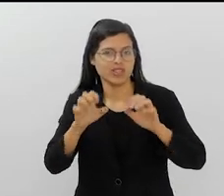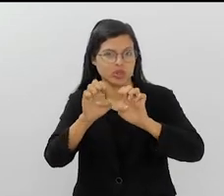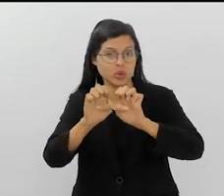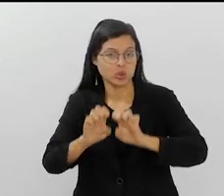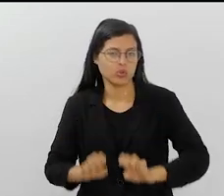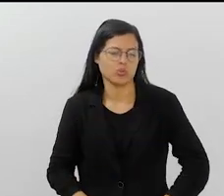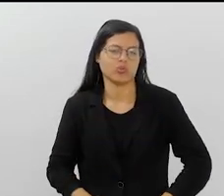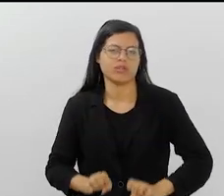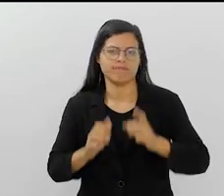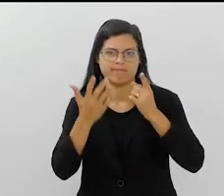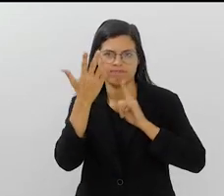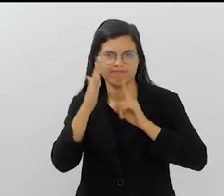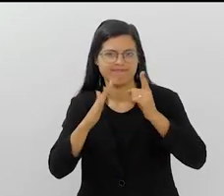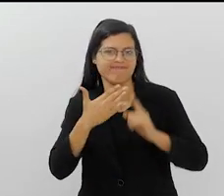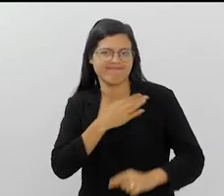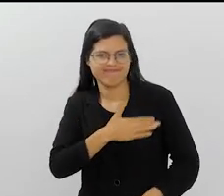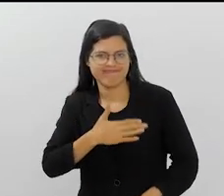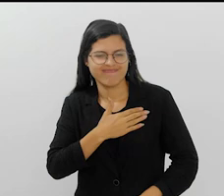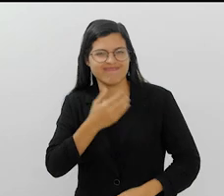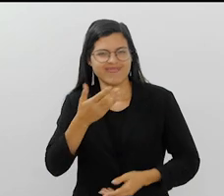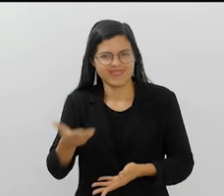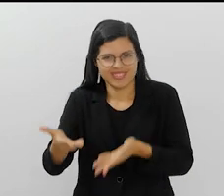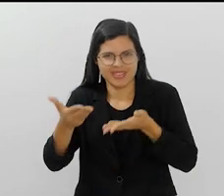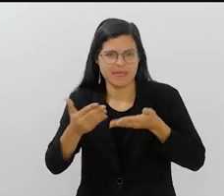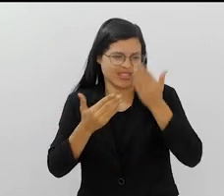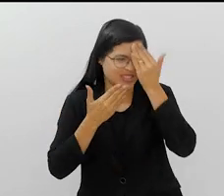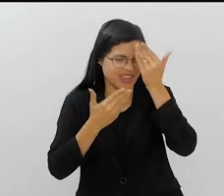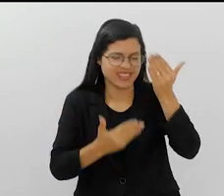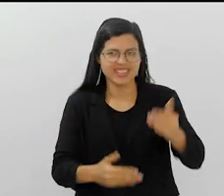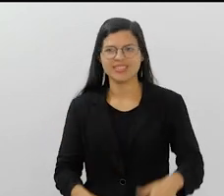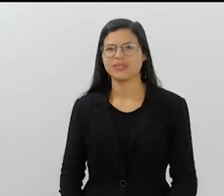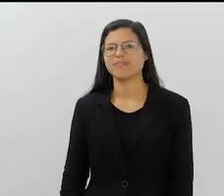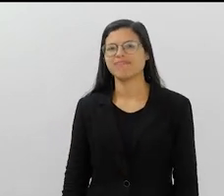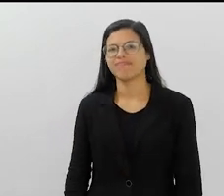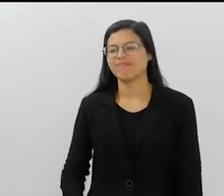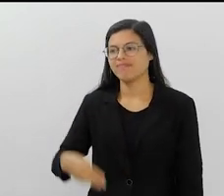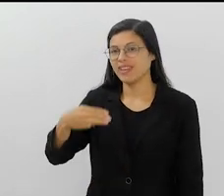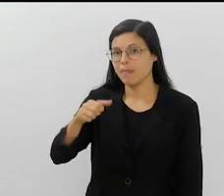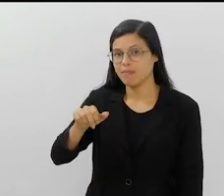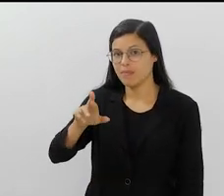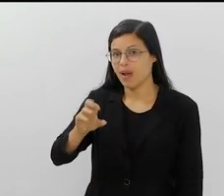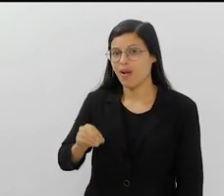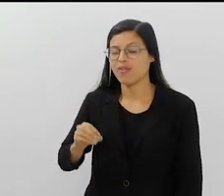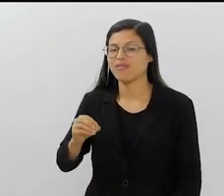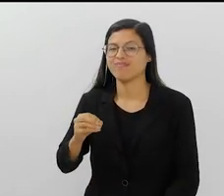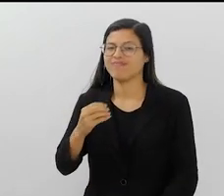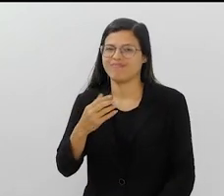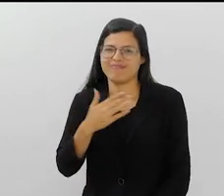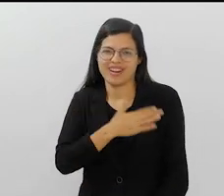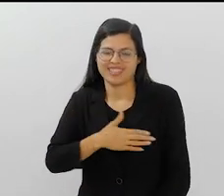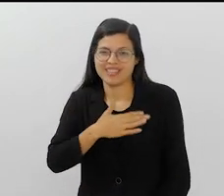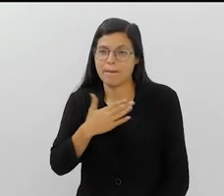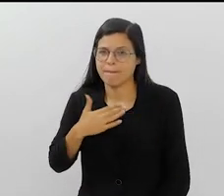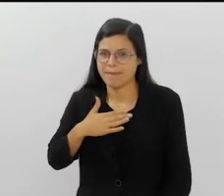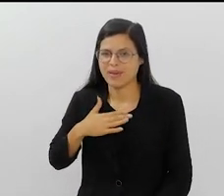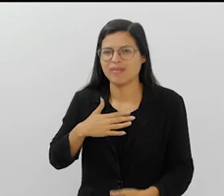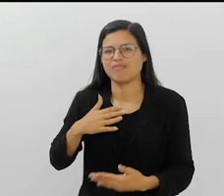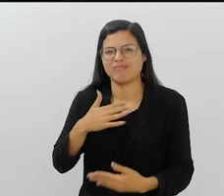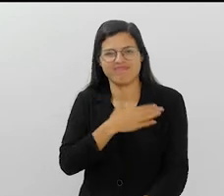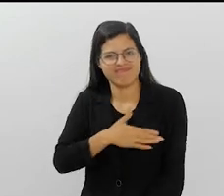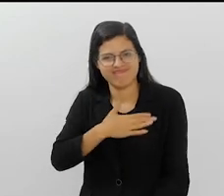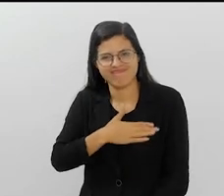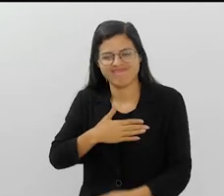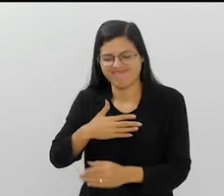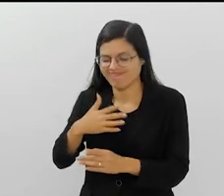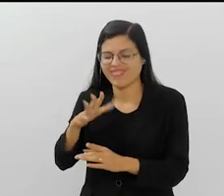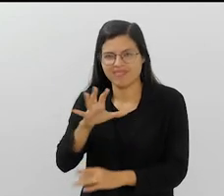carnaval. Então é um prazer muito grande te receber aqui. Eu te agradeço demais. Mauro, honra é minha, eu sou um fã seu. E